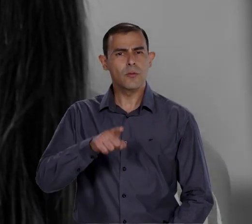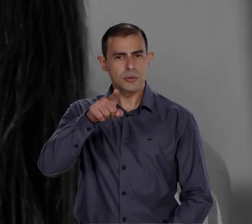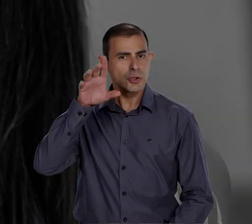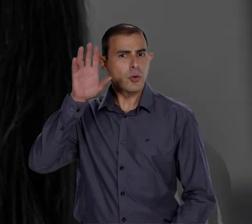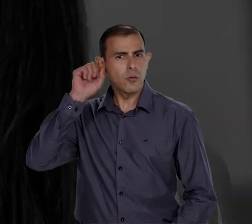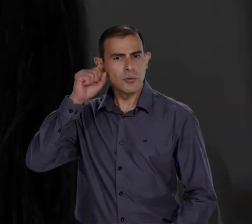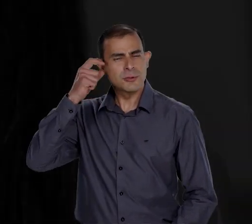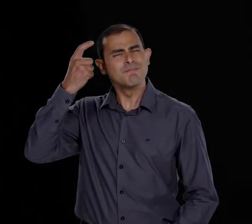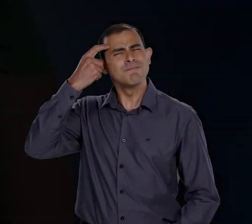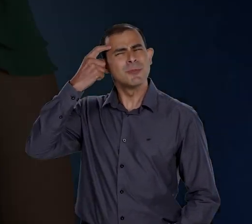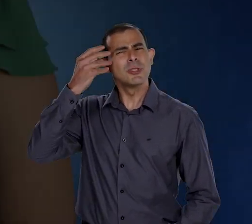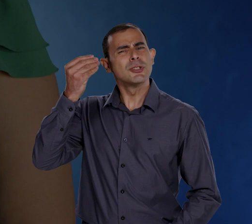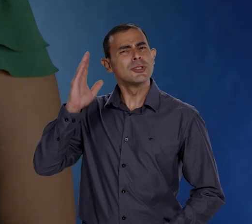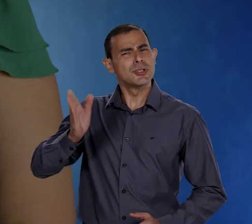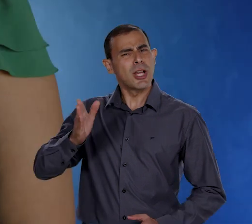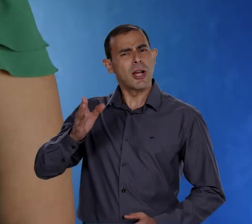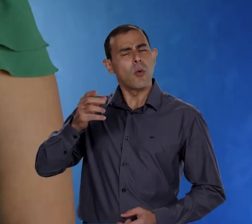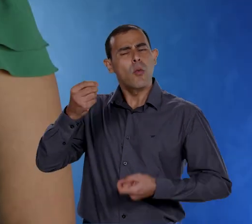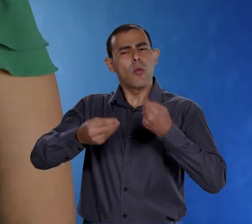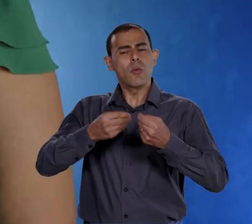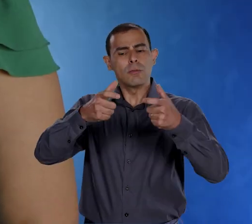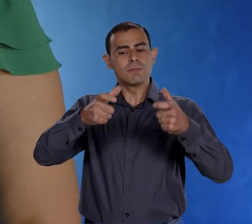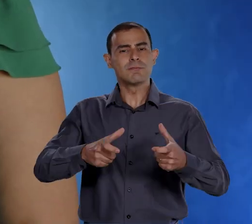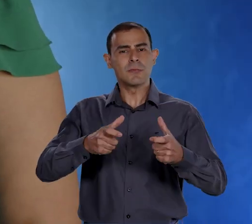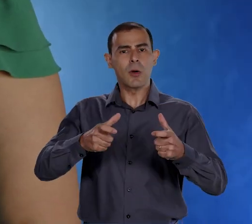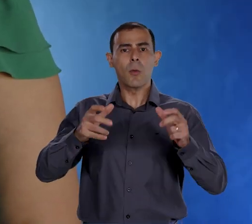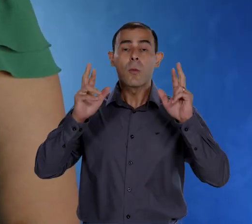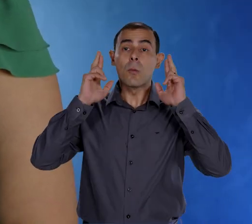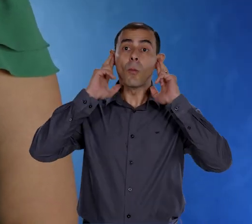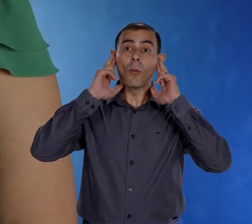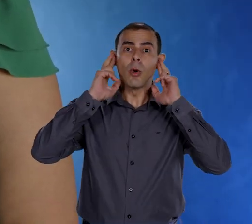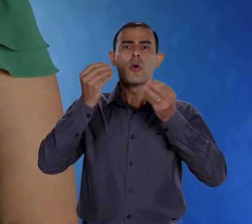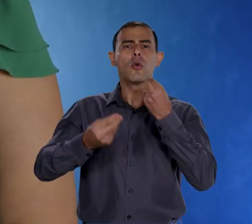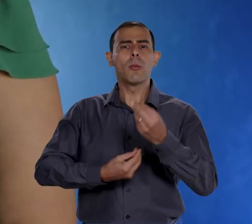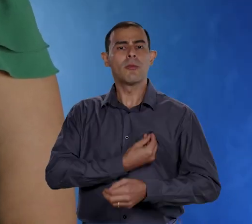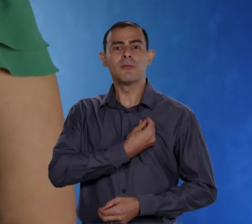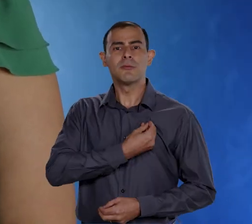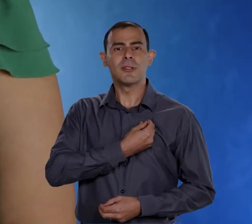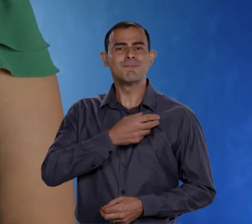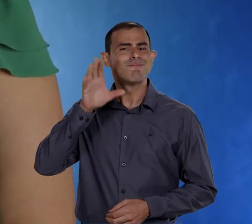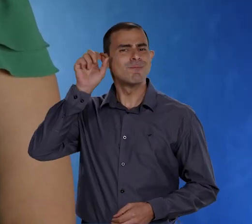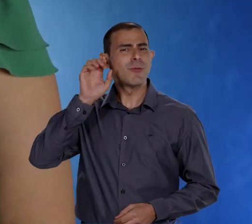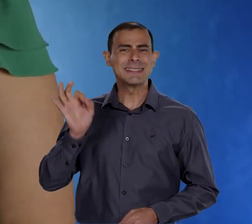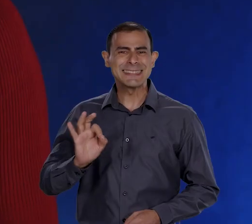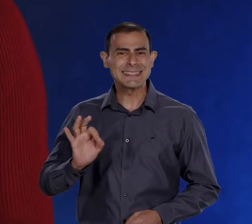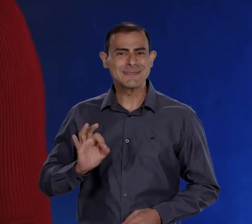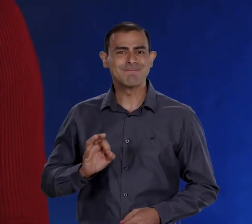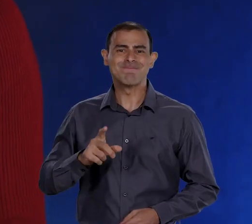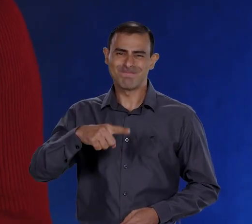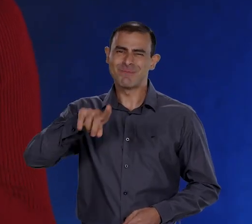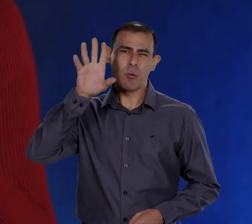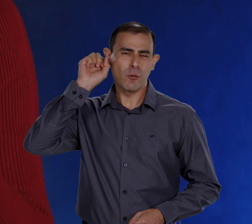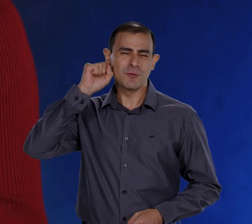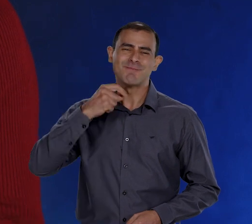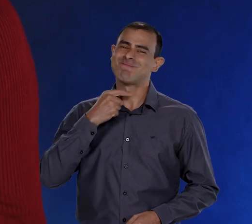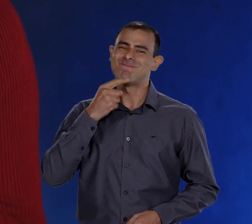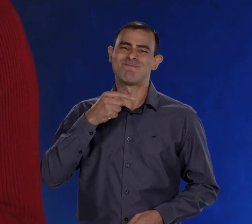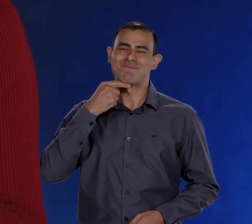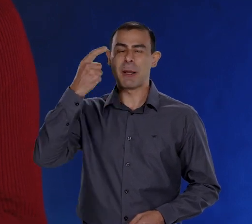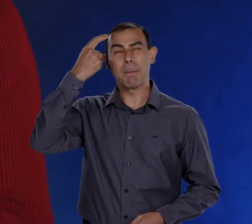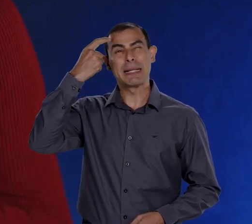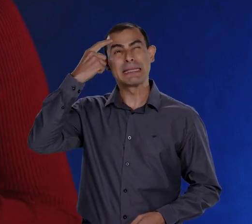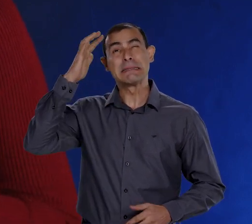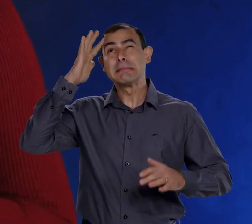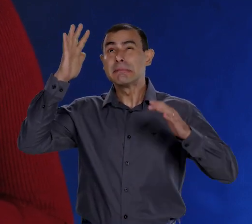Já pensou como seria viver em um lugar silencioso? Ou viver sem ouvir? Acho que não, né? E por mais que a gente tente